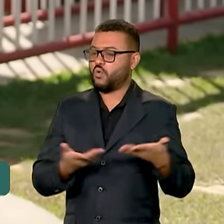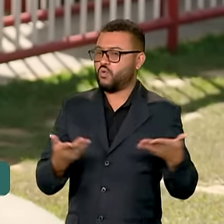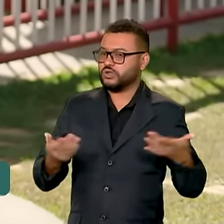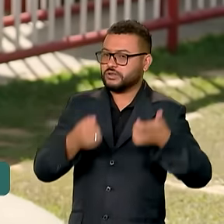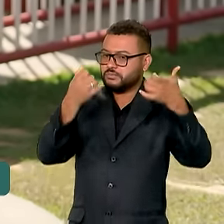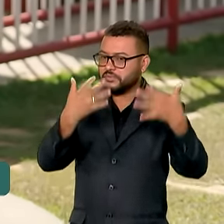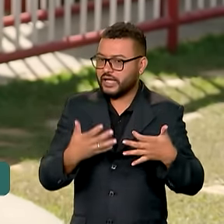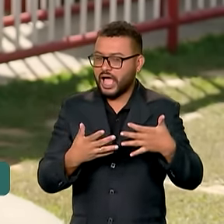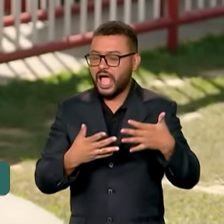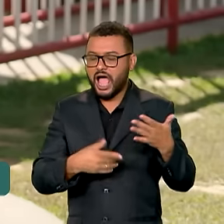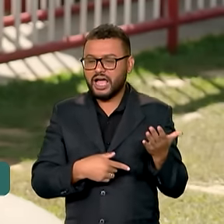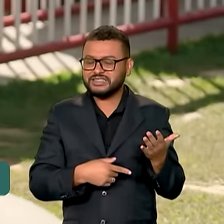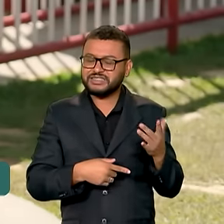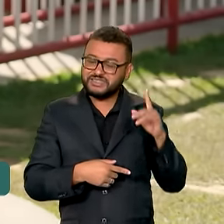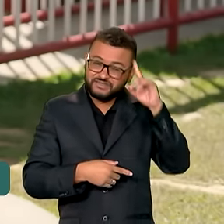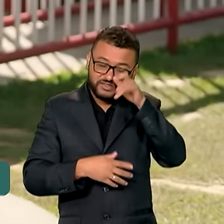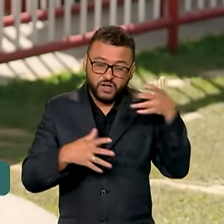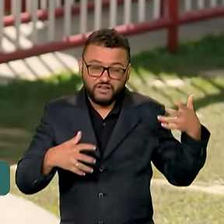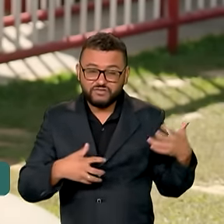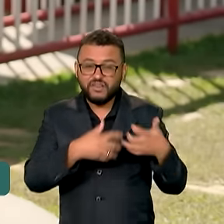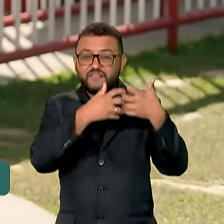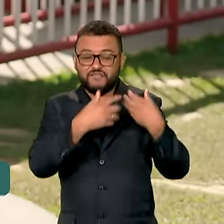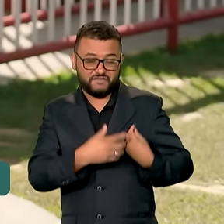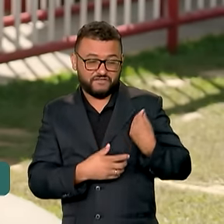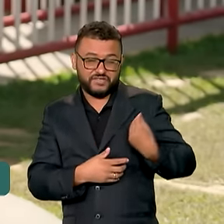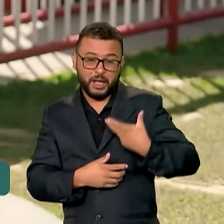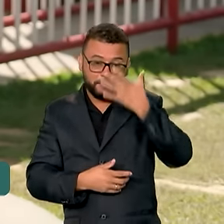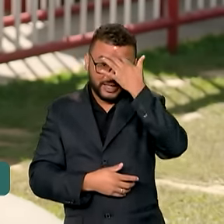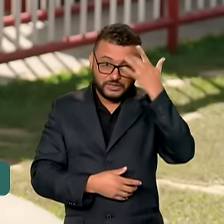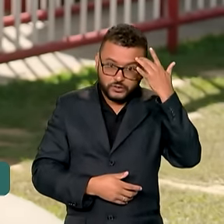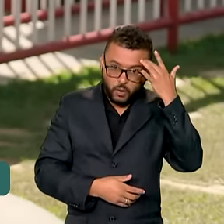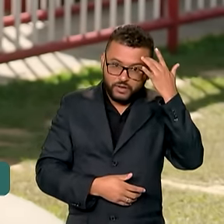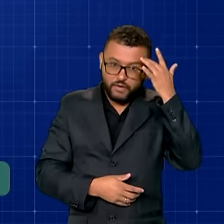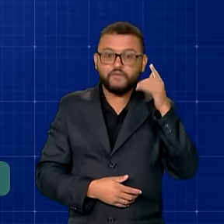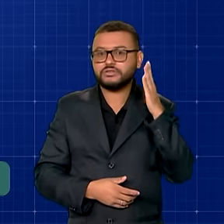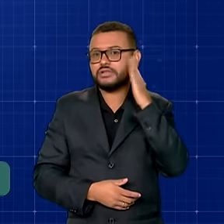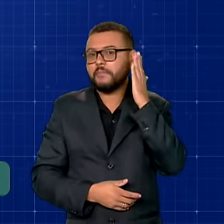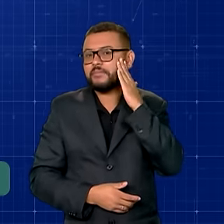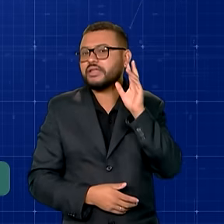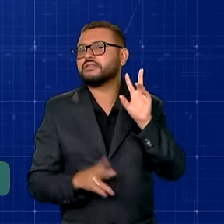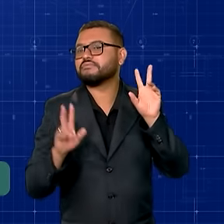isso afeta a vida de muita gente. Então, que tal tomar a dianteira sobre esse assunto?